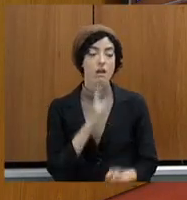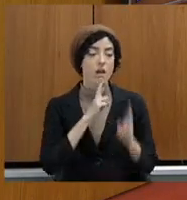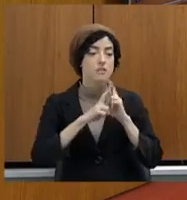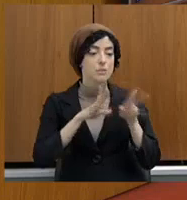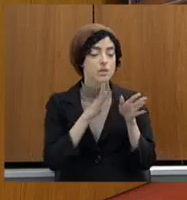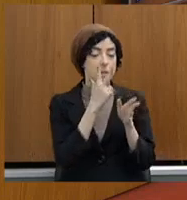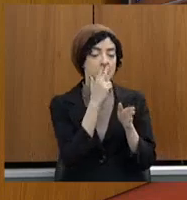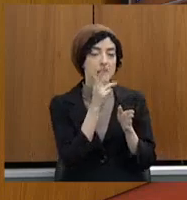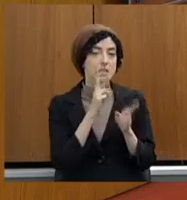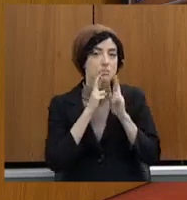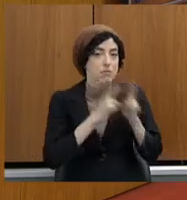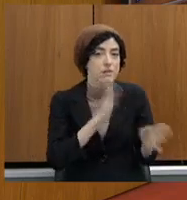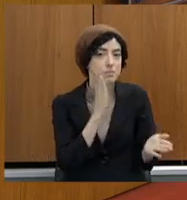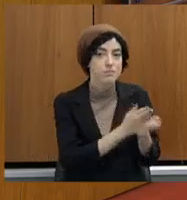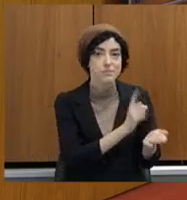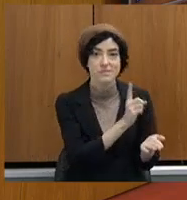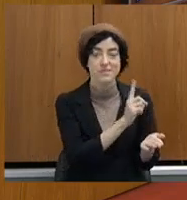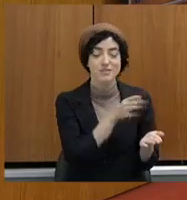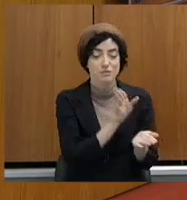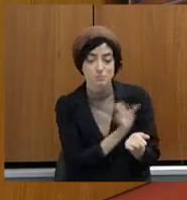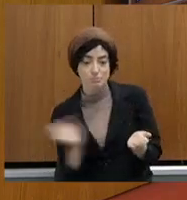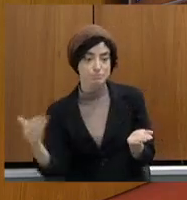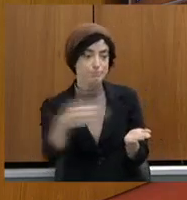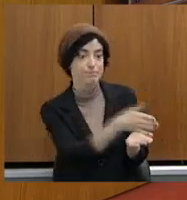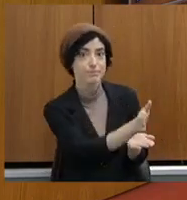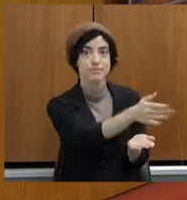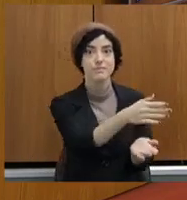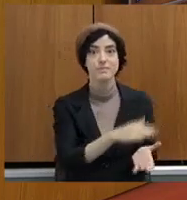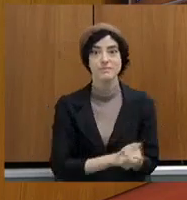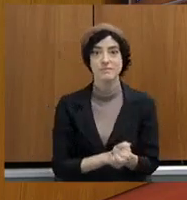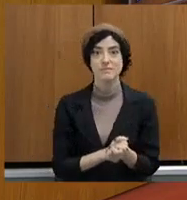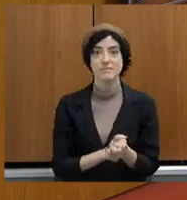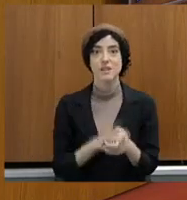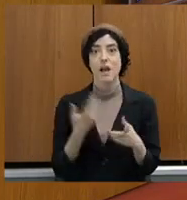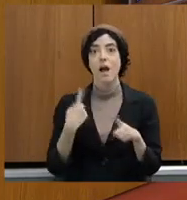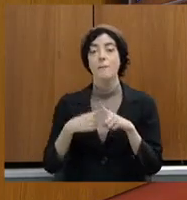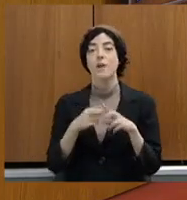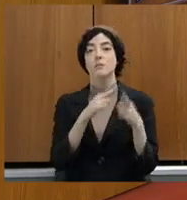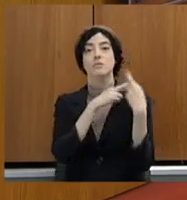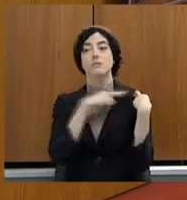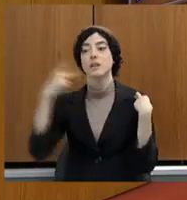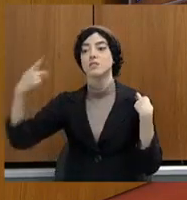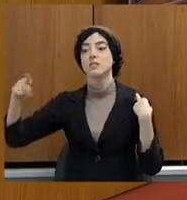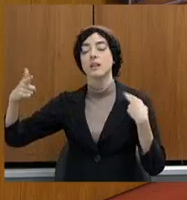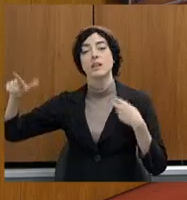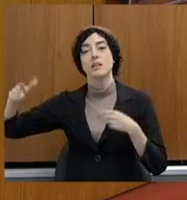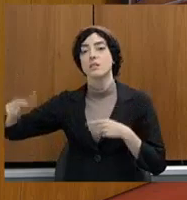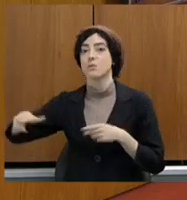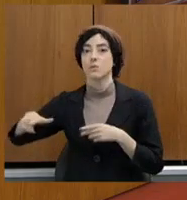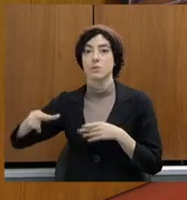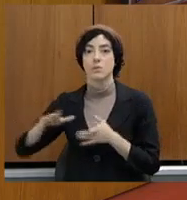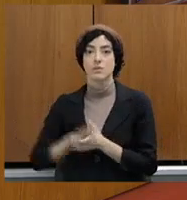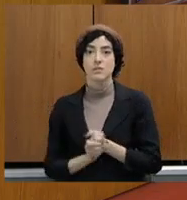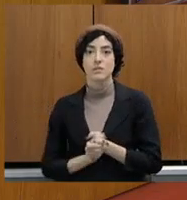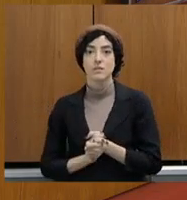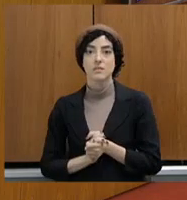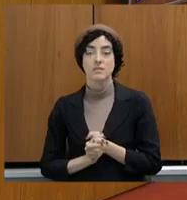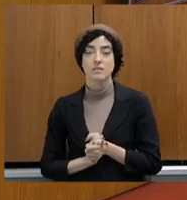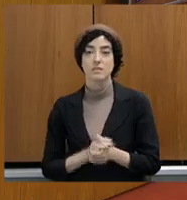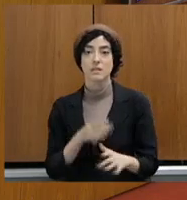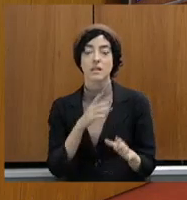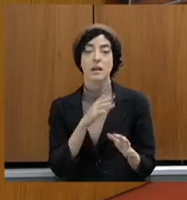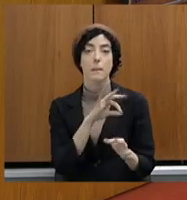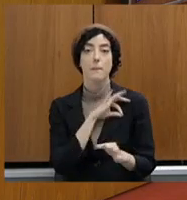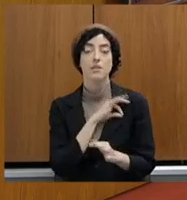efetiva, o edital é da Polícia Civil, é da instituição. Aí eu peguei aqui as quatro respostas. Segove,